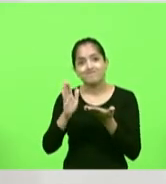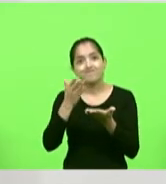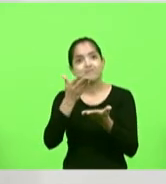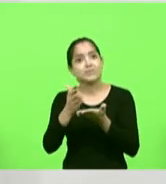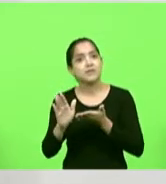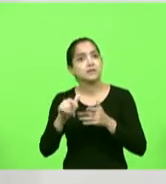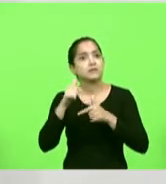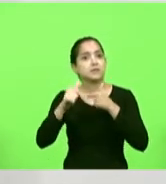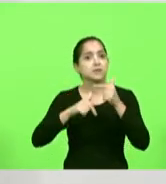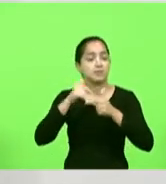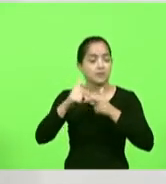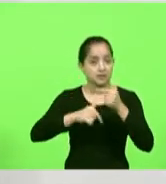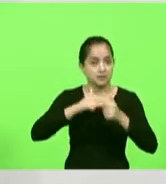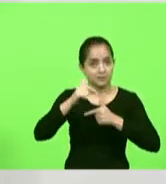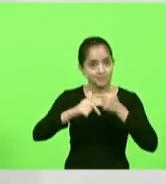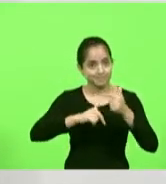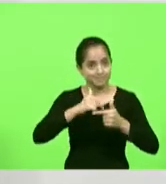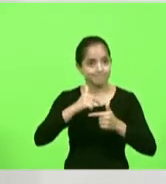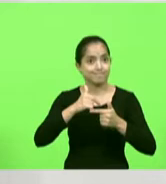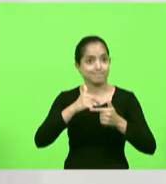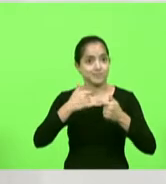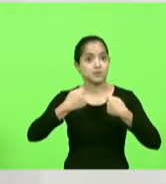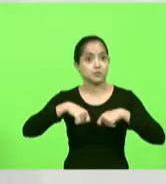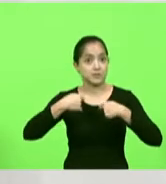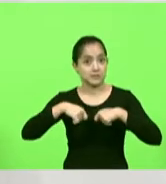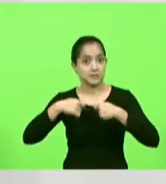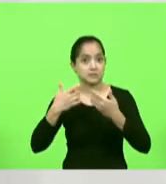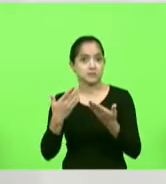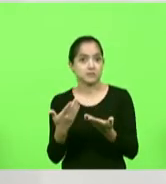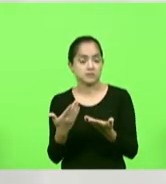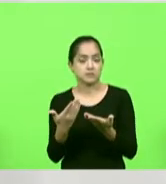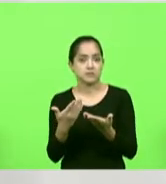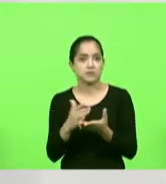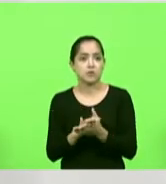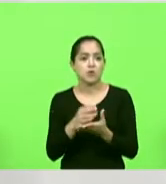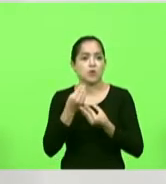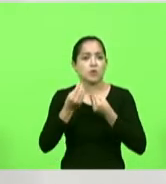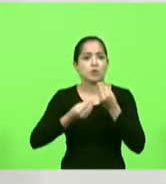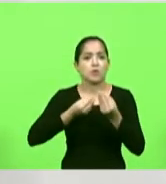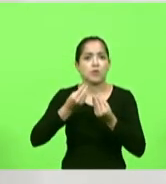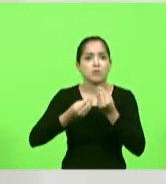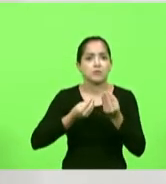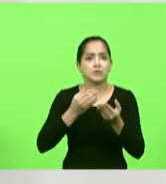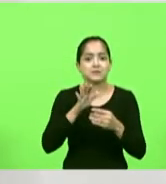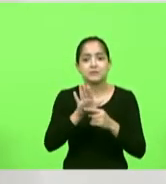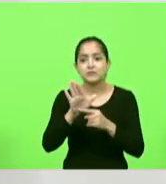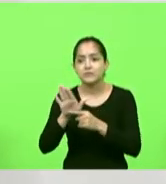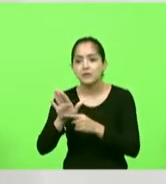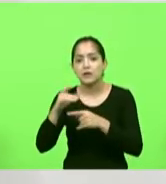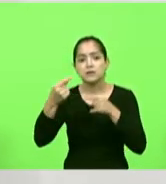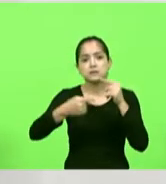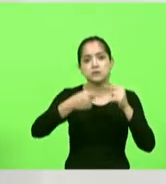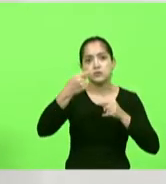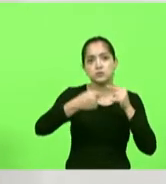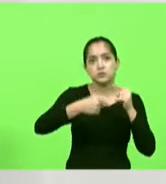também eu sei que não existe consolo para essas pessoas não adianta a gente estar discutindo sobre